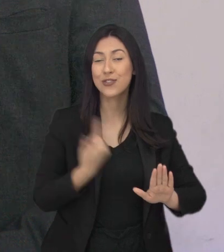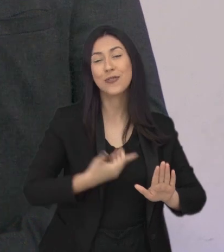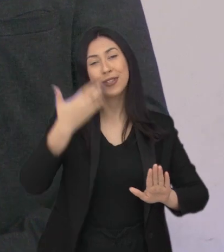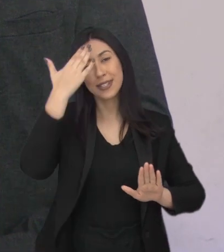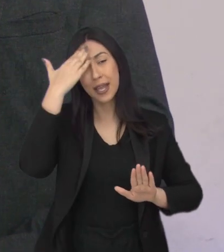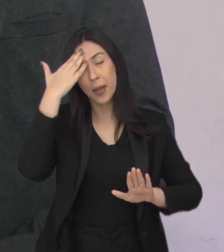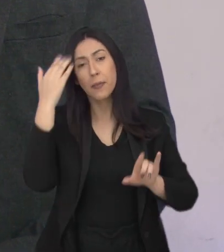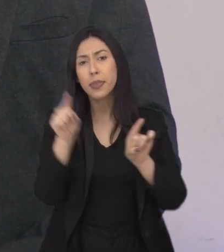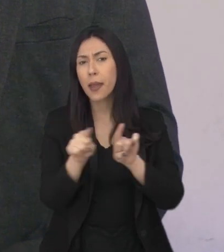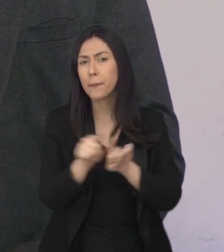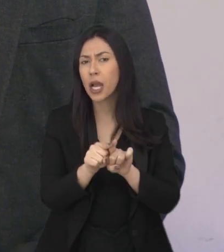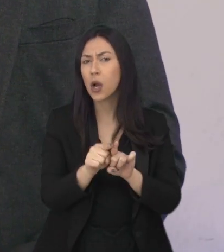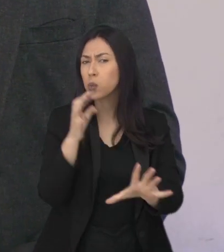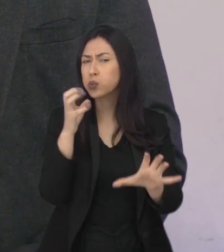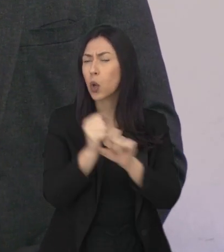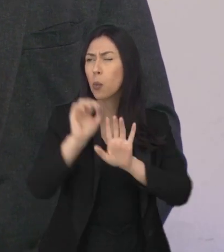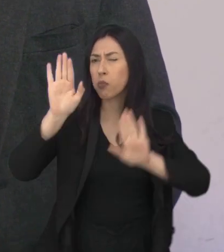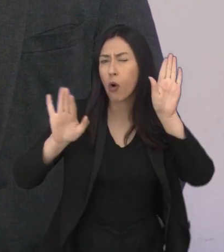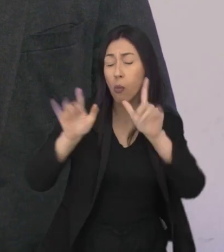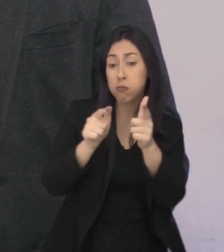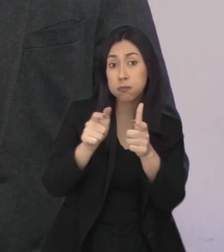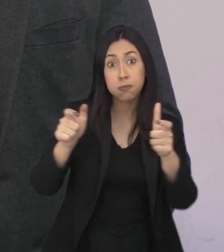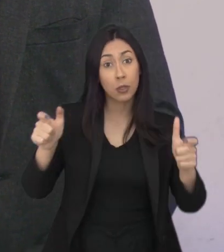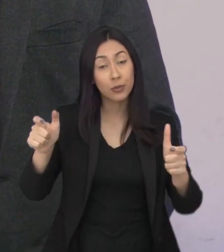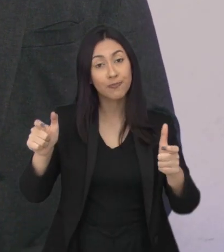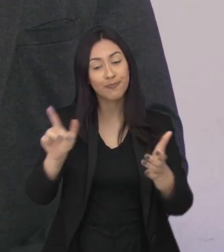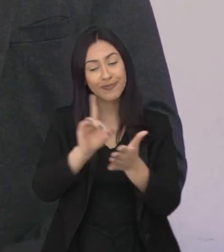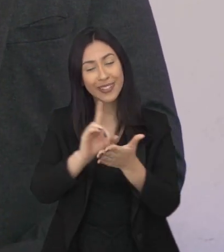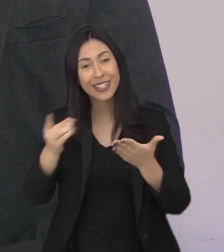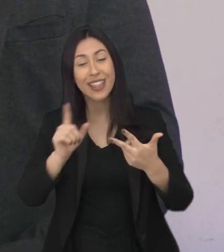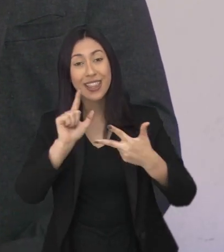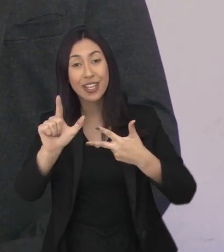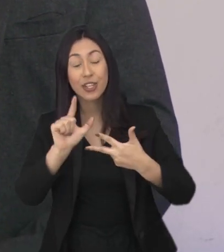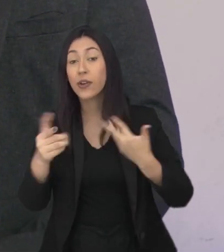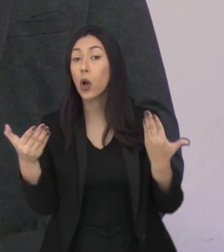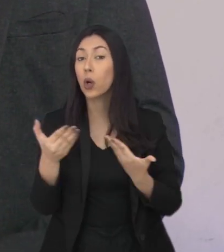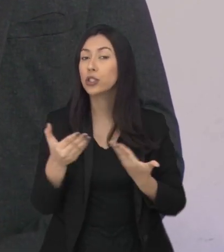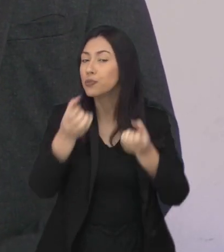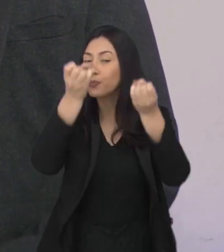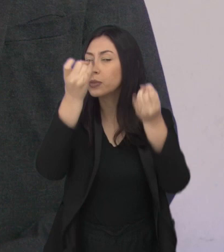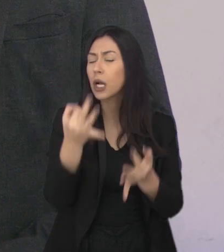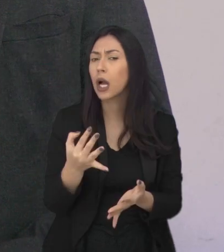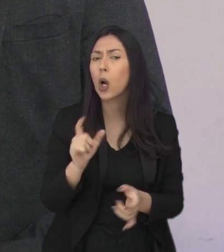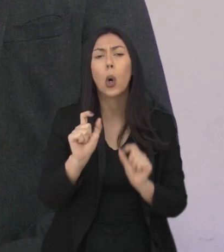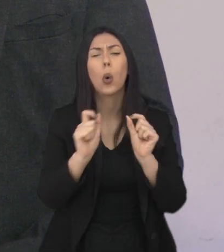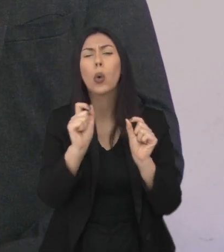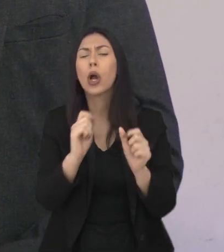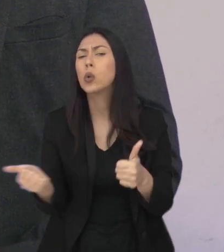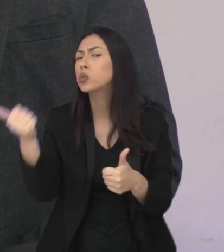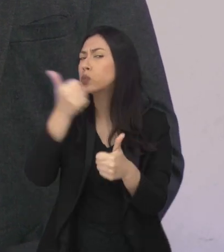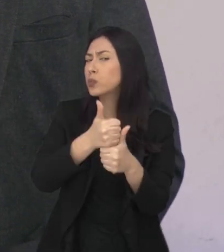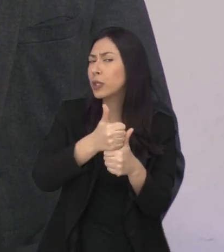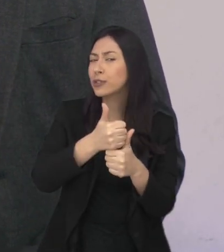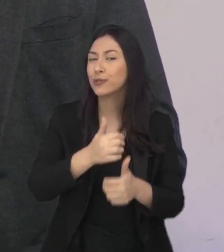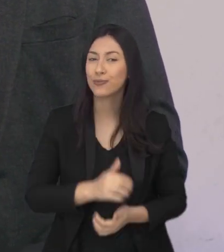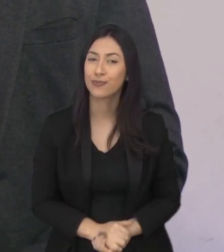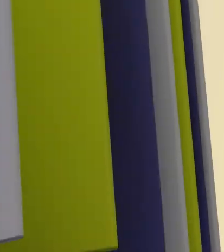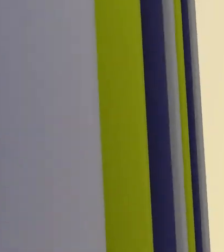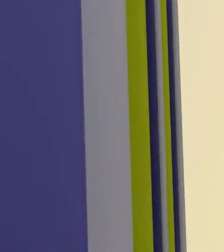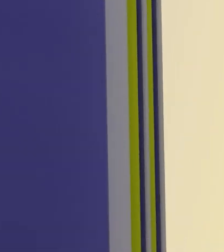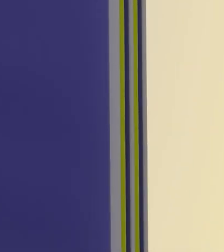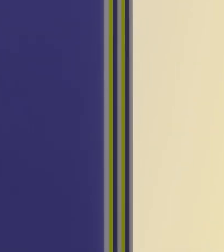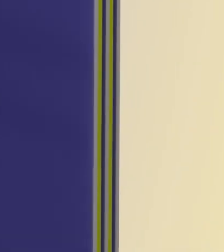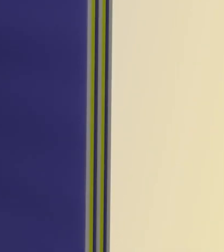candidatos durante uma eleição é muito maior. No Dicionário Legislativo de hoje, a gente te explica o que são os suplentes.